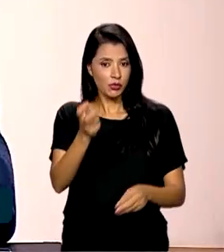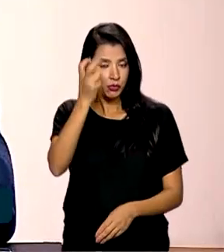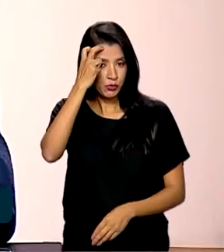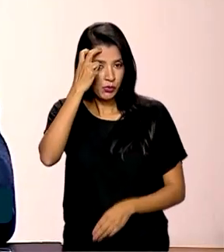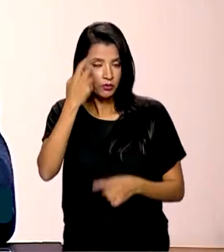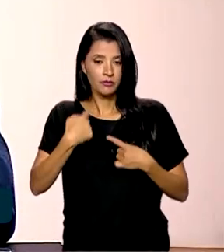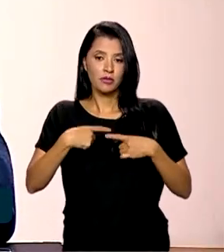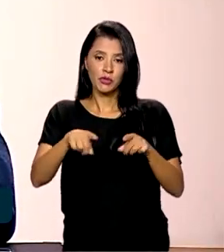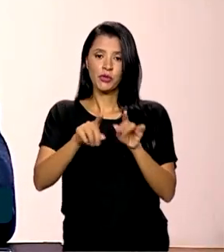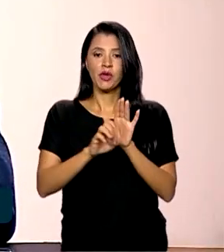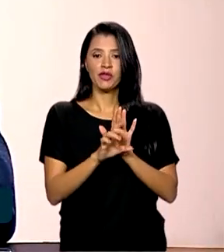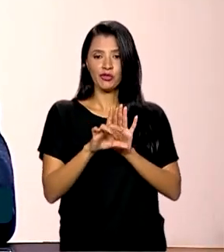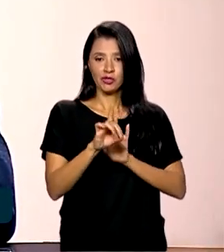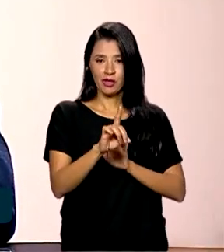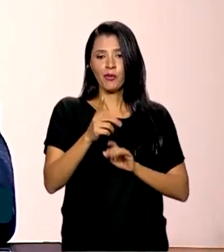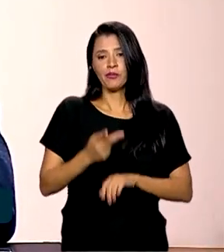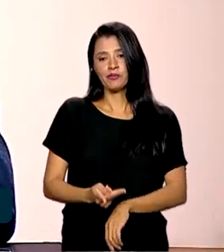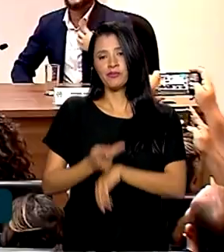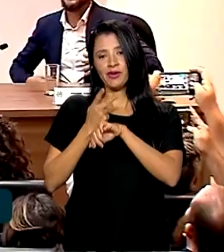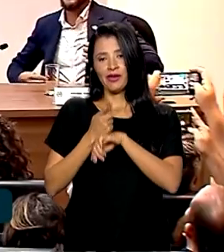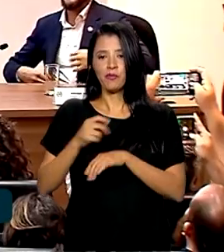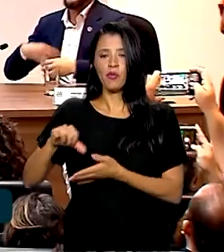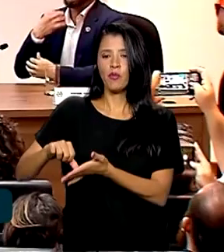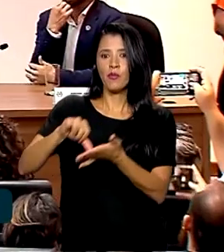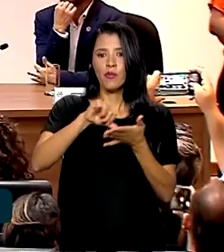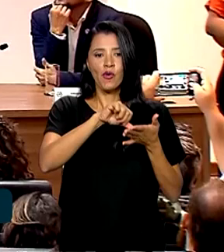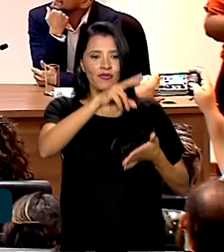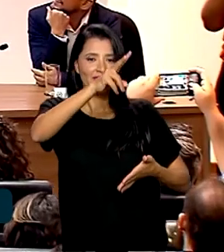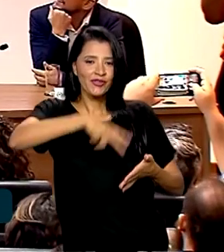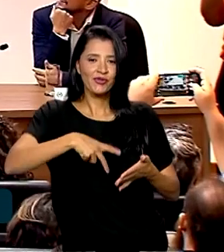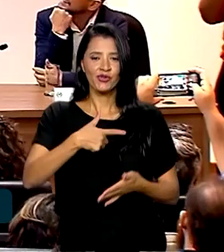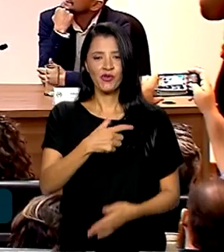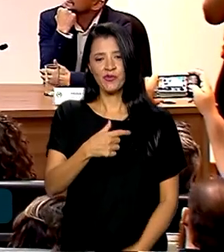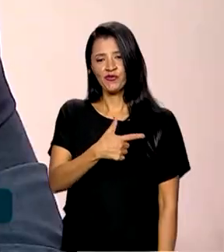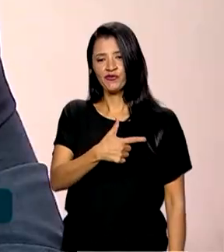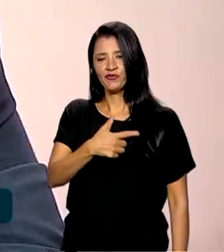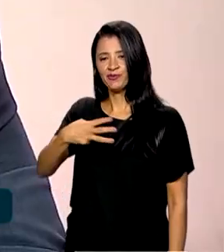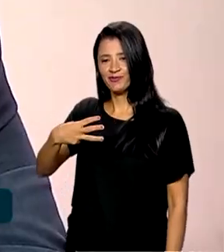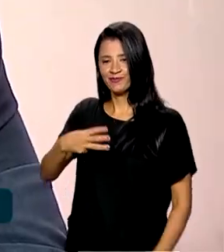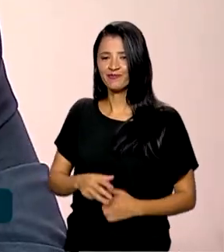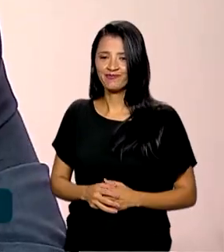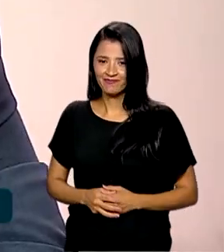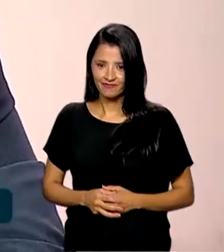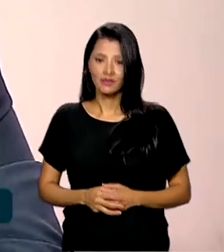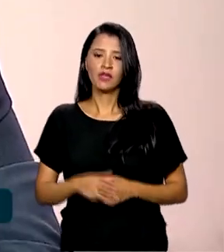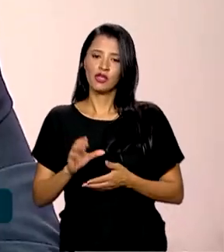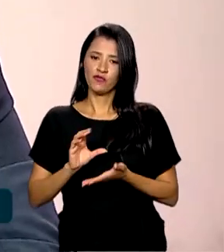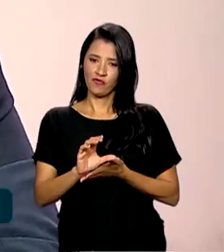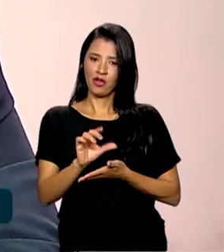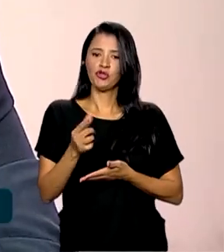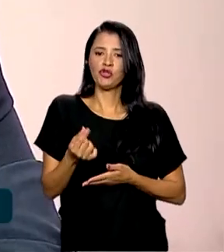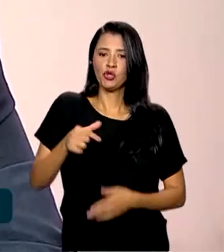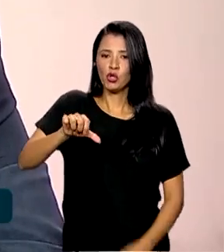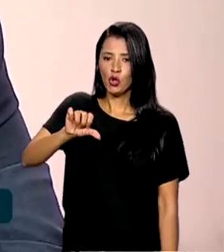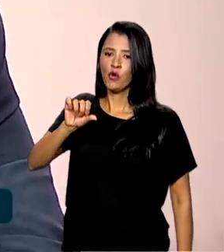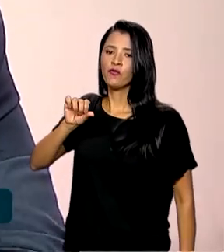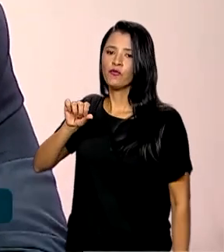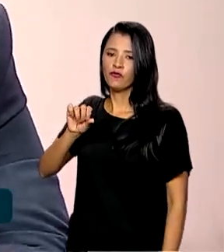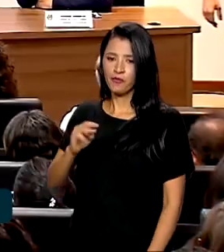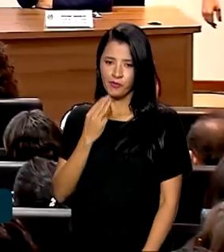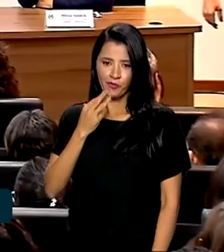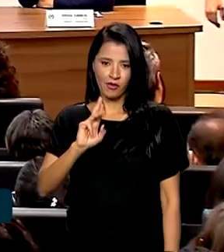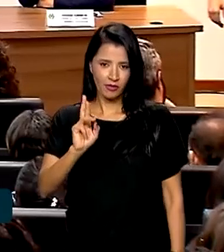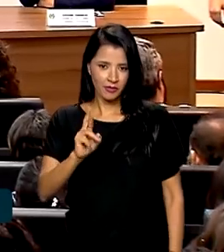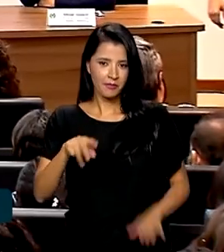lançou o edital Prêmio Pontos de Leitura 2023, que vai destinar 9 milhões de reais